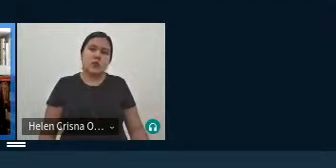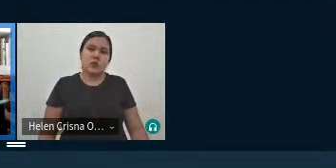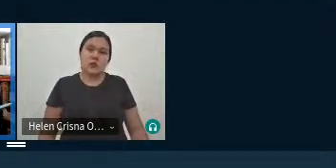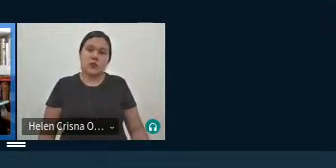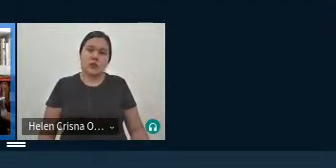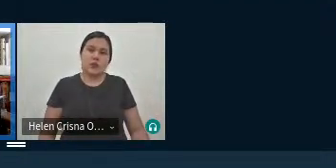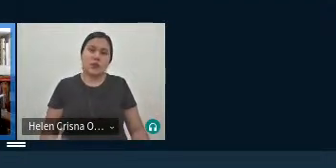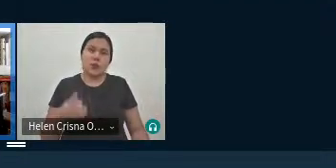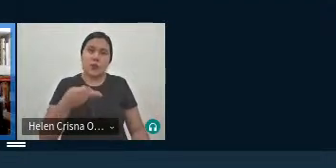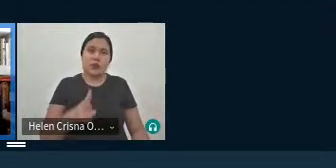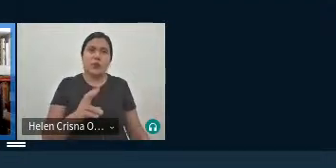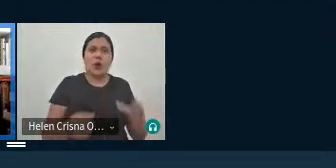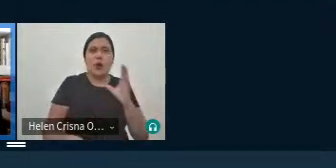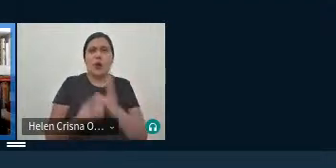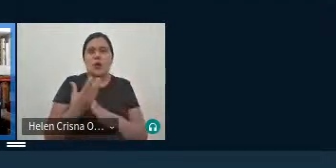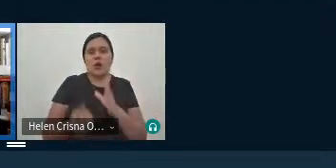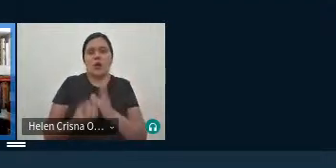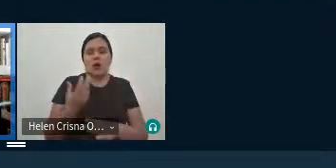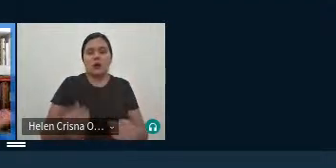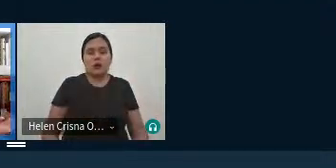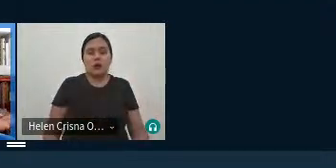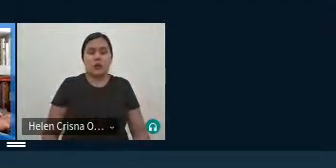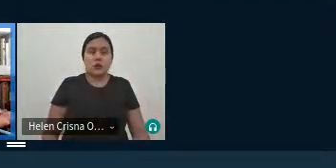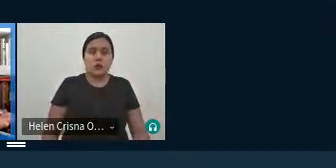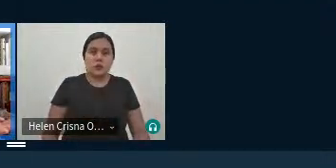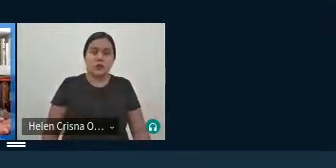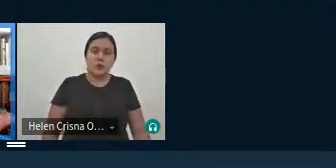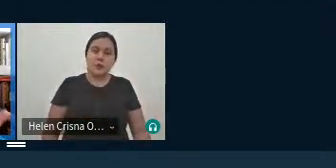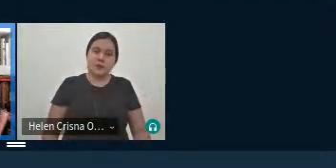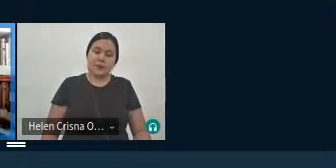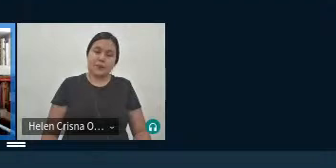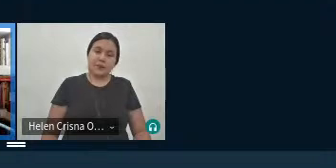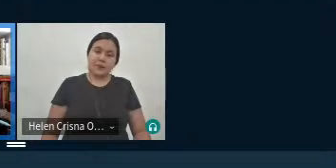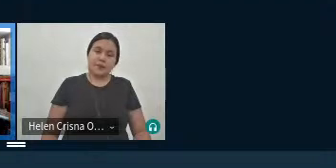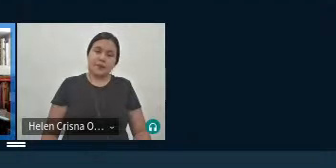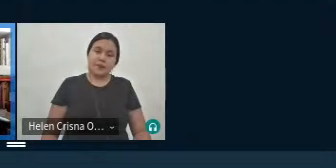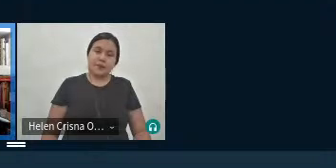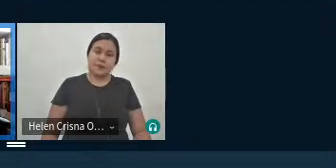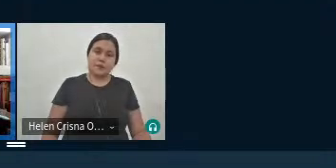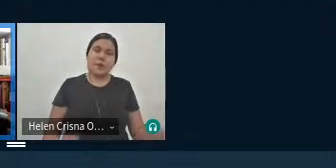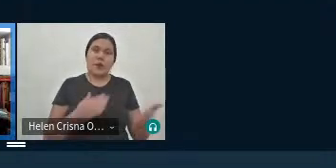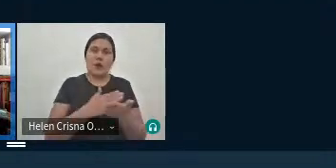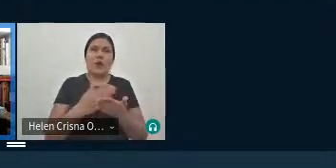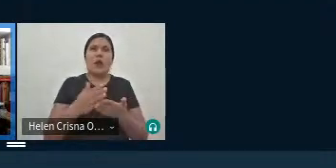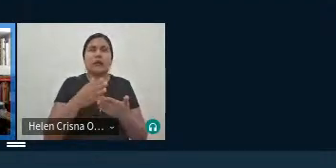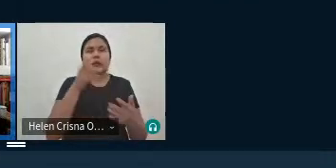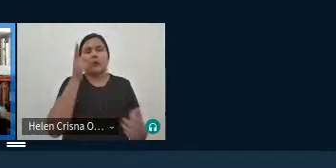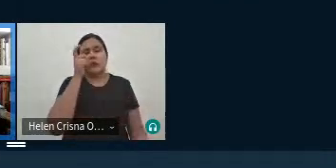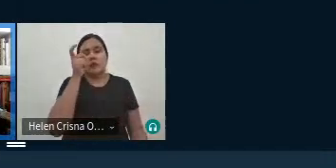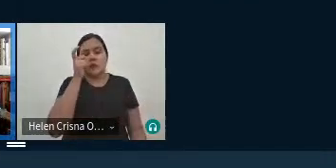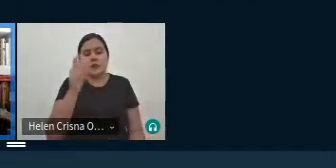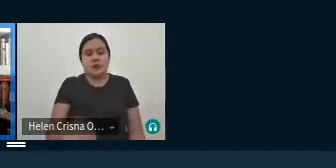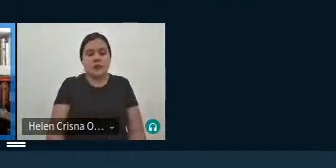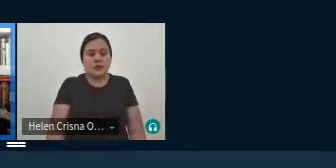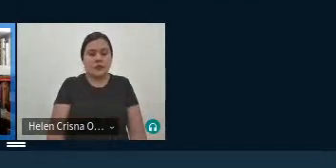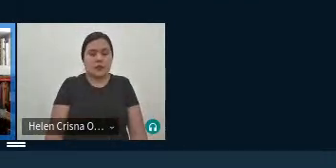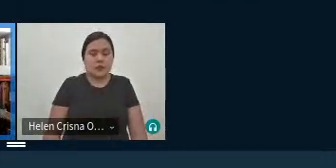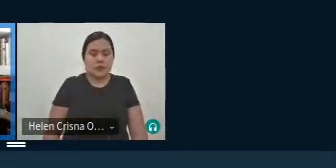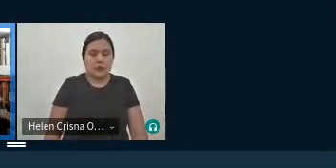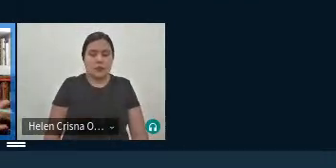circular nessas produções é claro que é uma que essa é uma iniciativa interessante né é uma